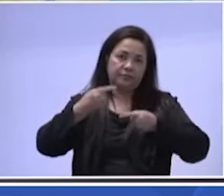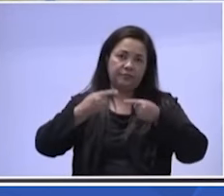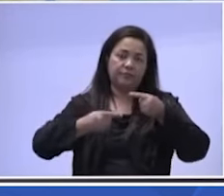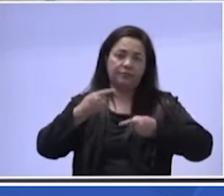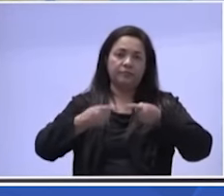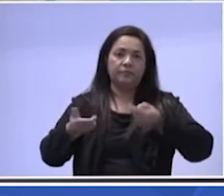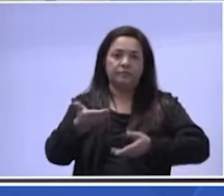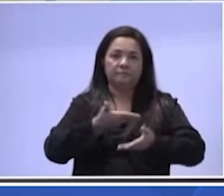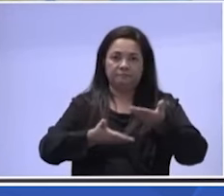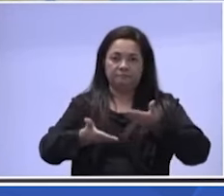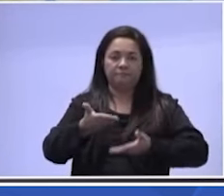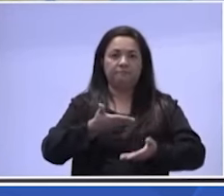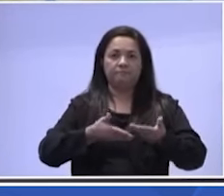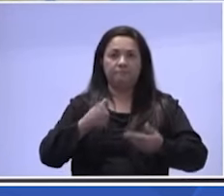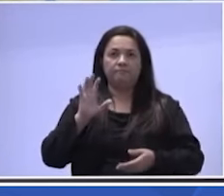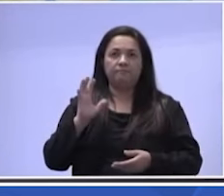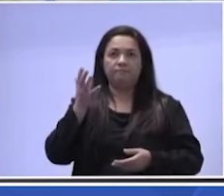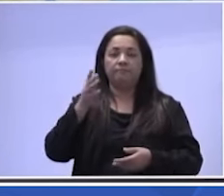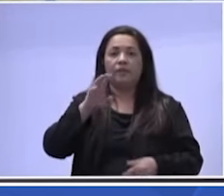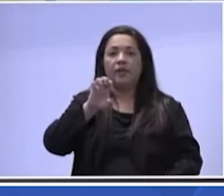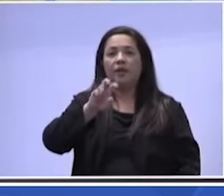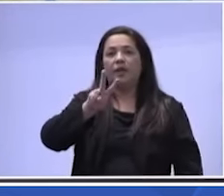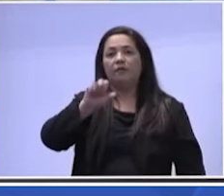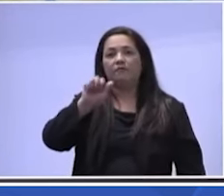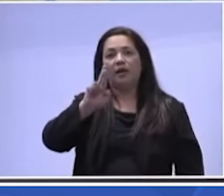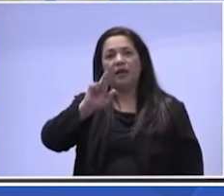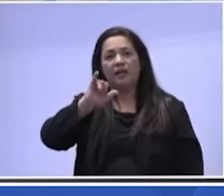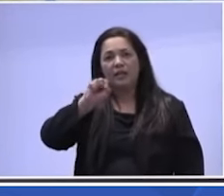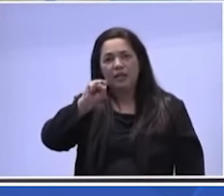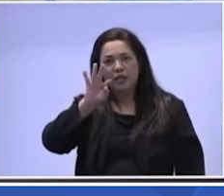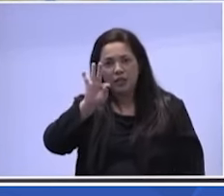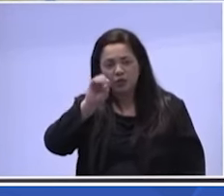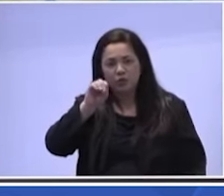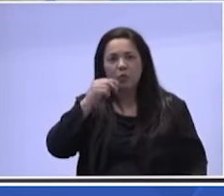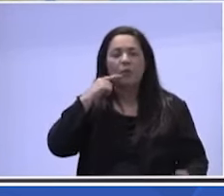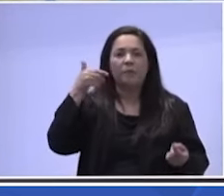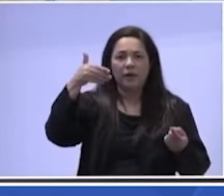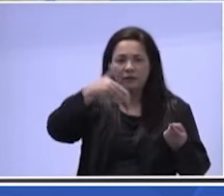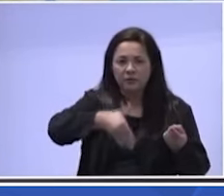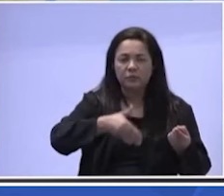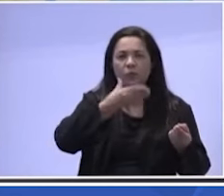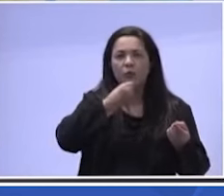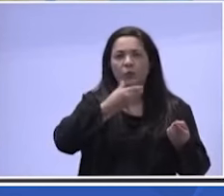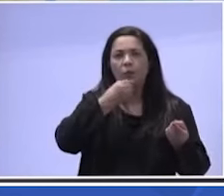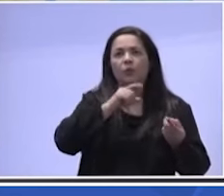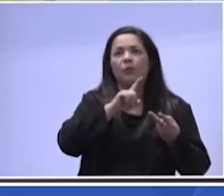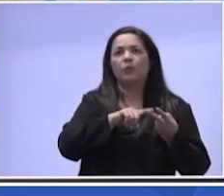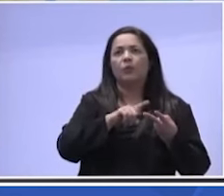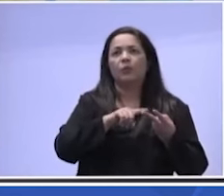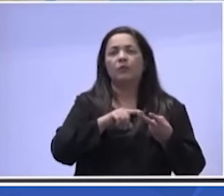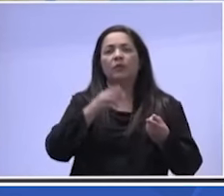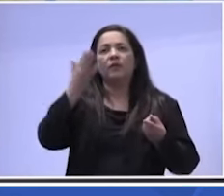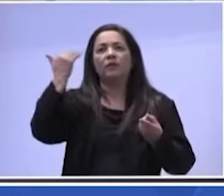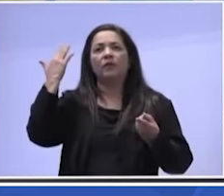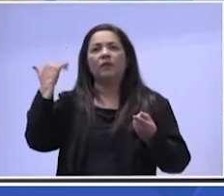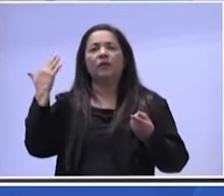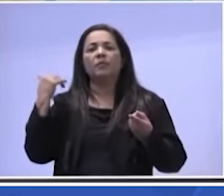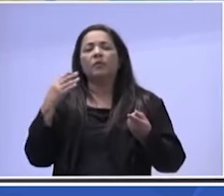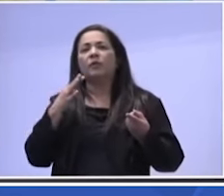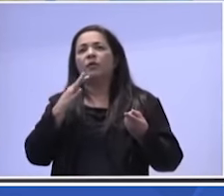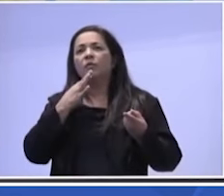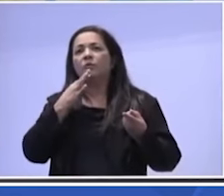Evaristo de Moraes, teve, naquele dia, naquela época eu conheci